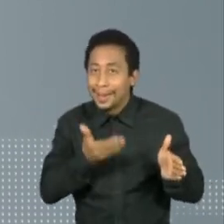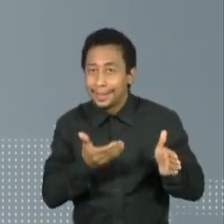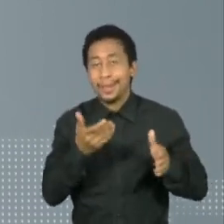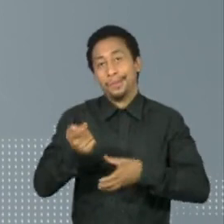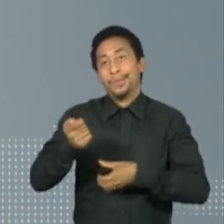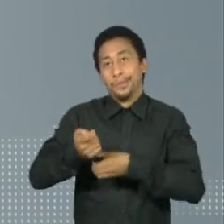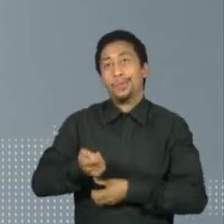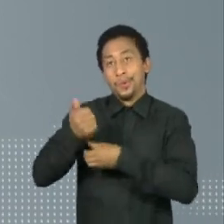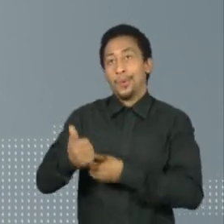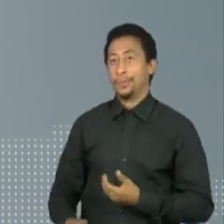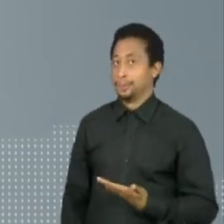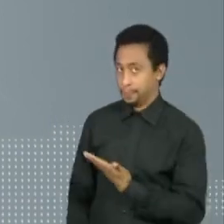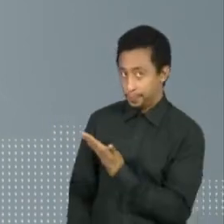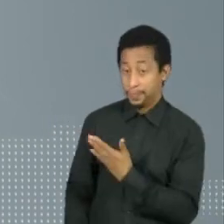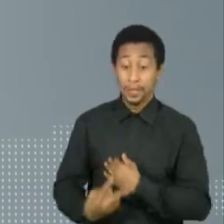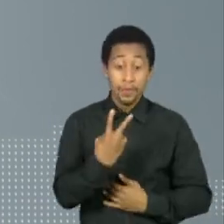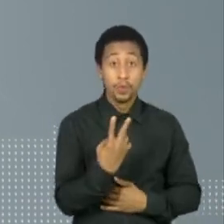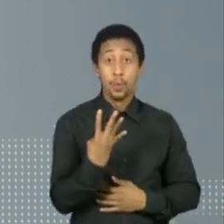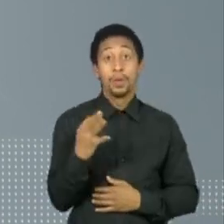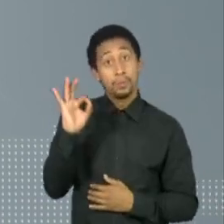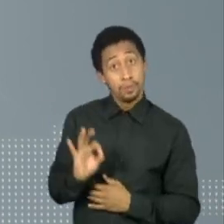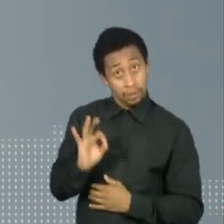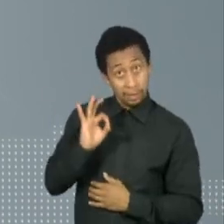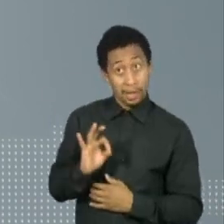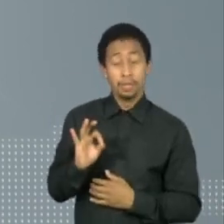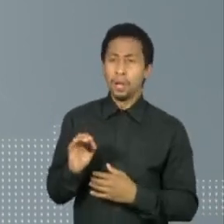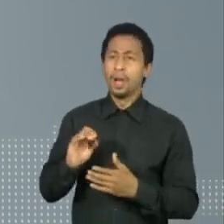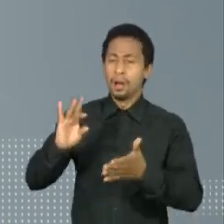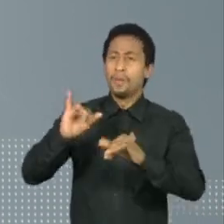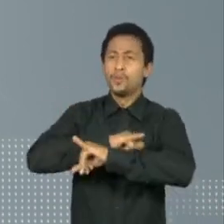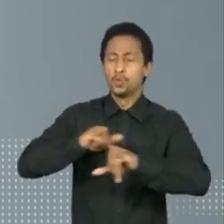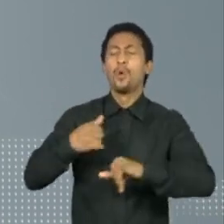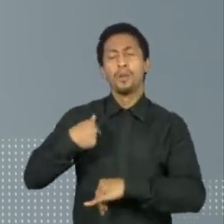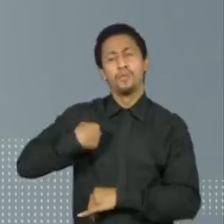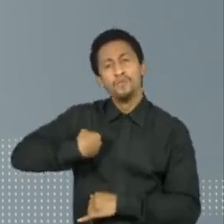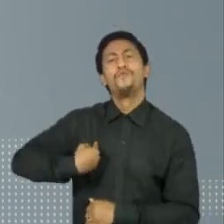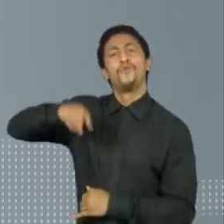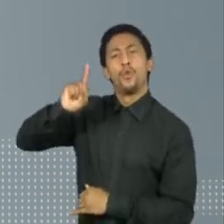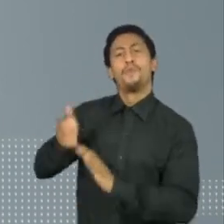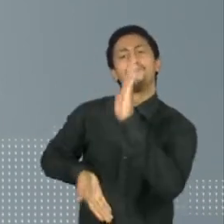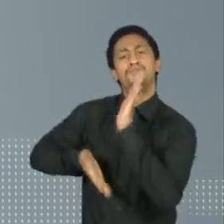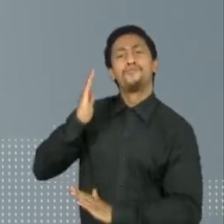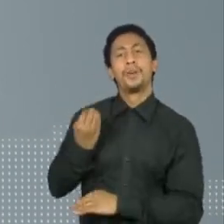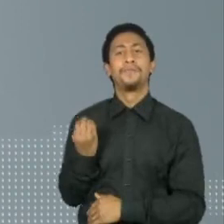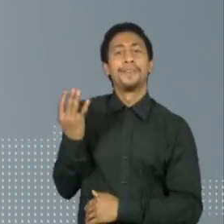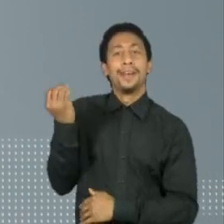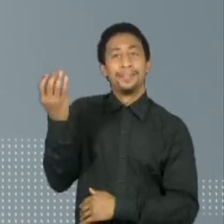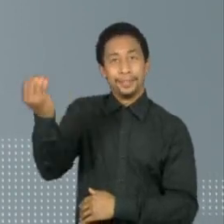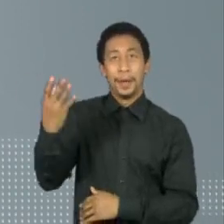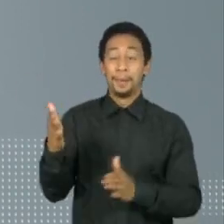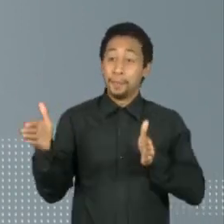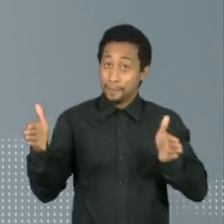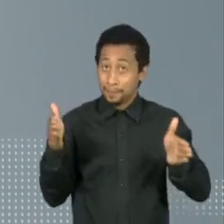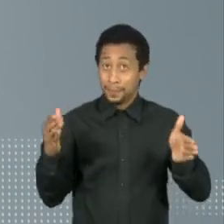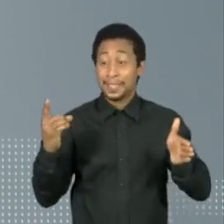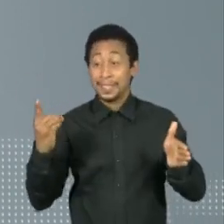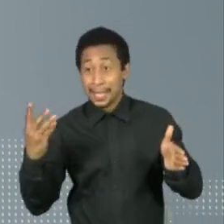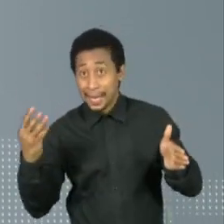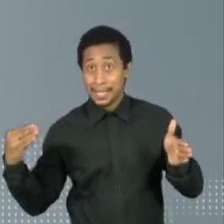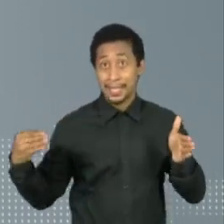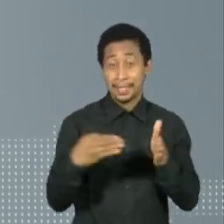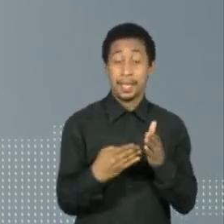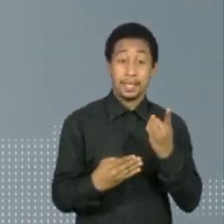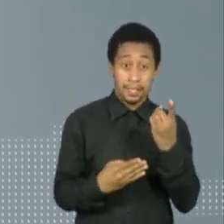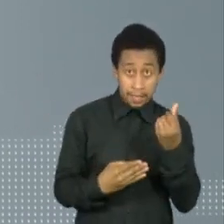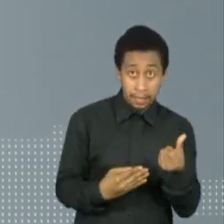76%. Apenas 24% afirmaram que vão viajar. A pesquisa foi realizada entre os dias 13 e 16